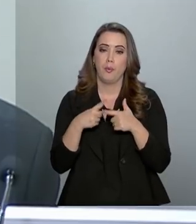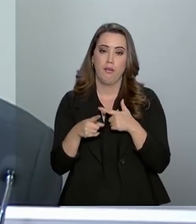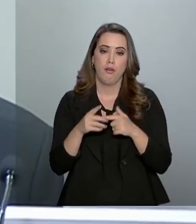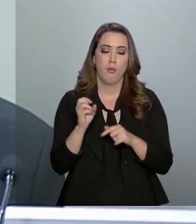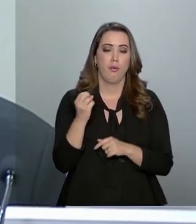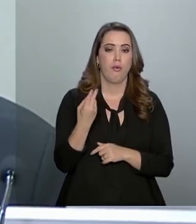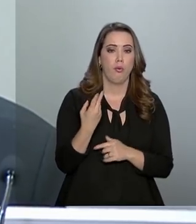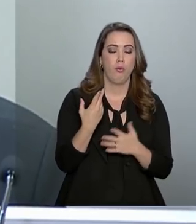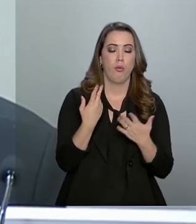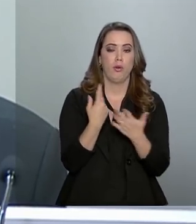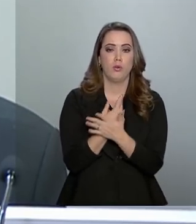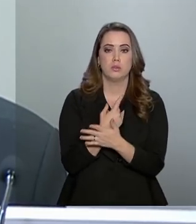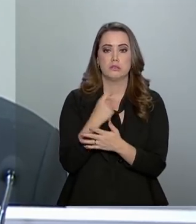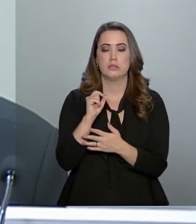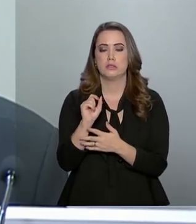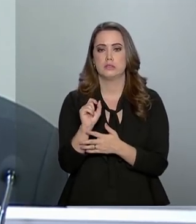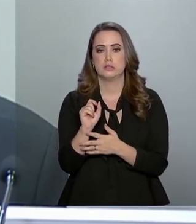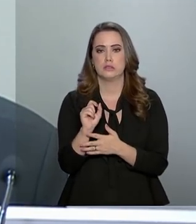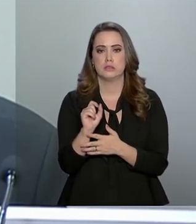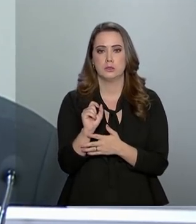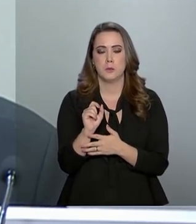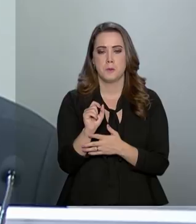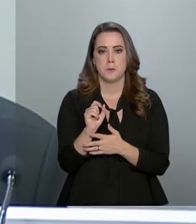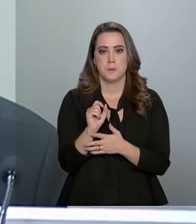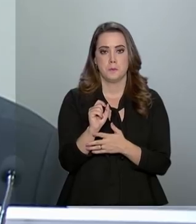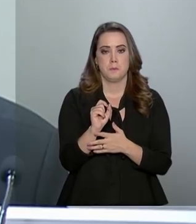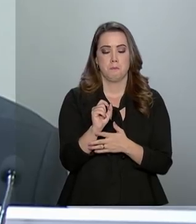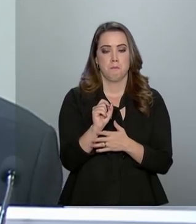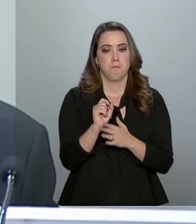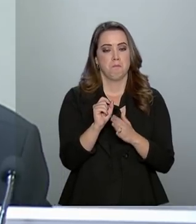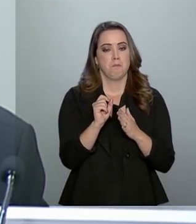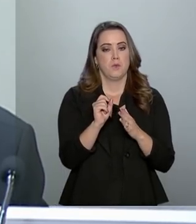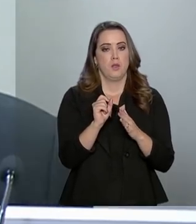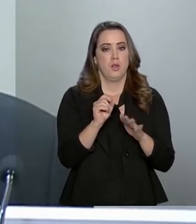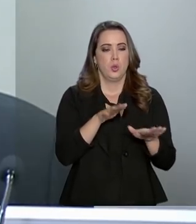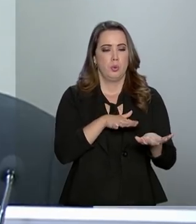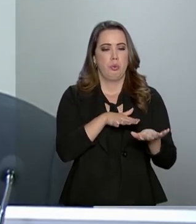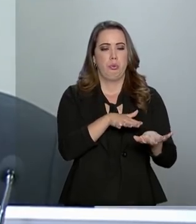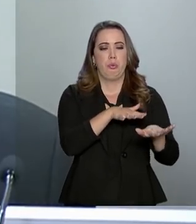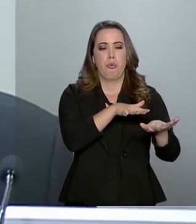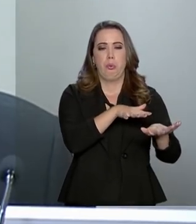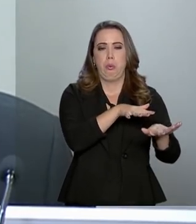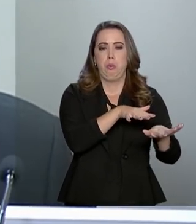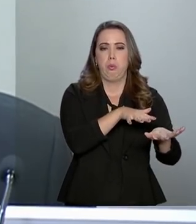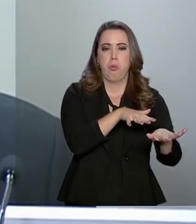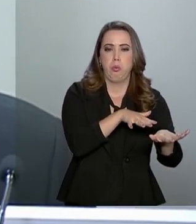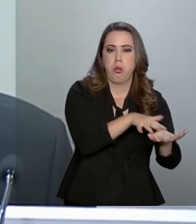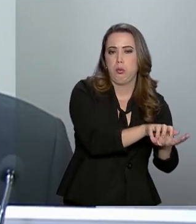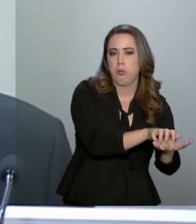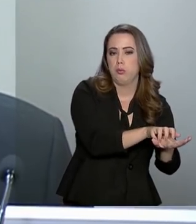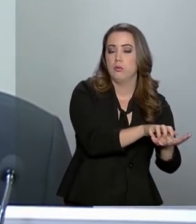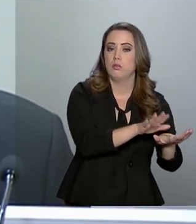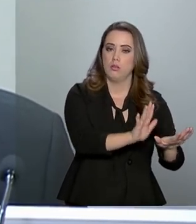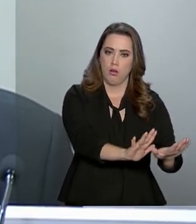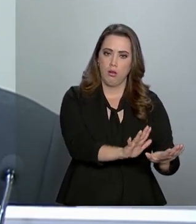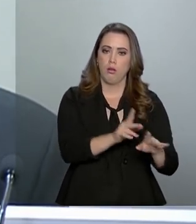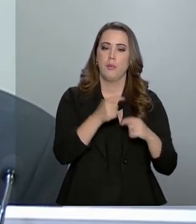ou sejam incidentes decorrentes de algum acidente, atuando diretamente na